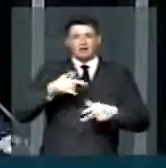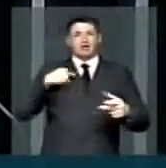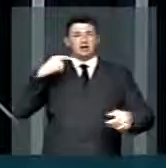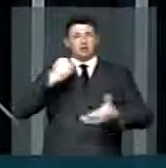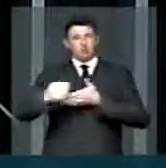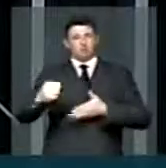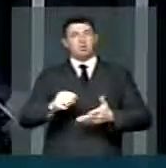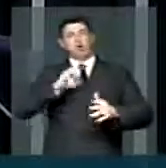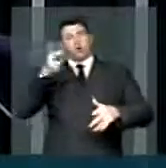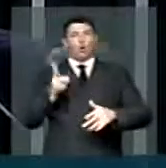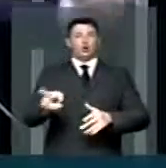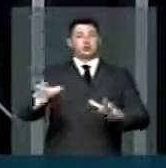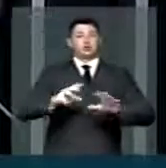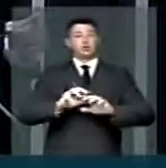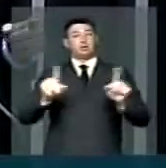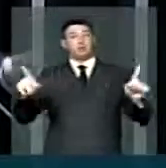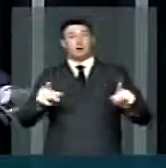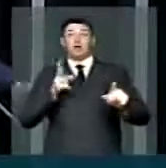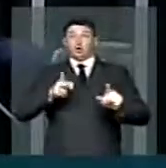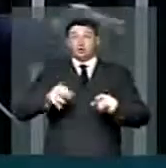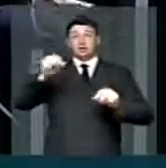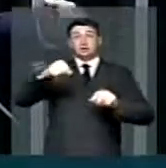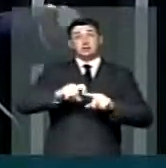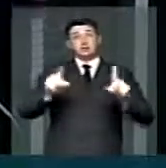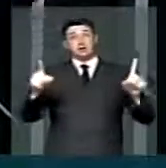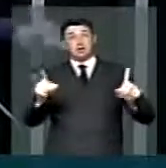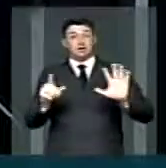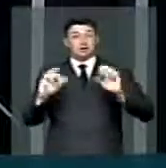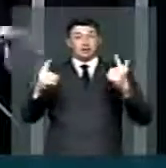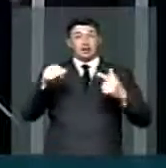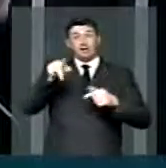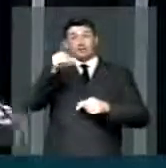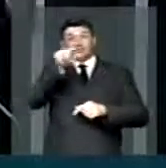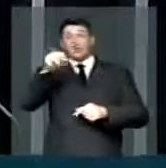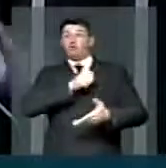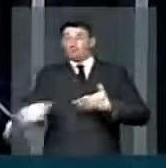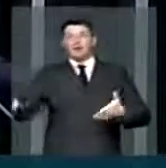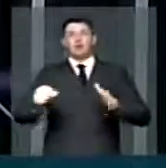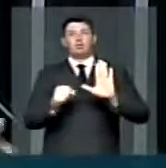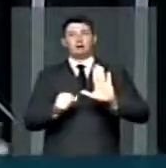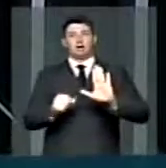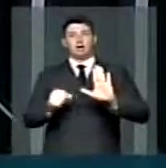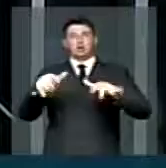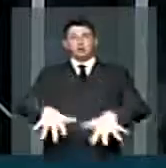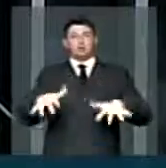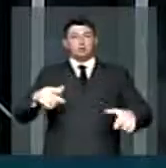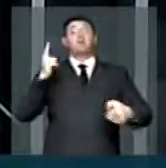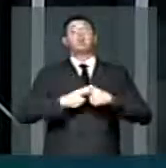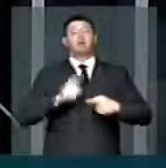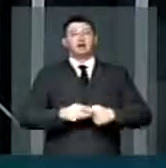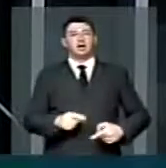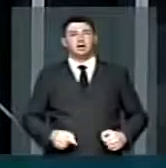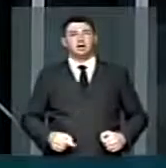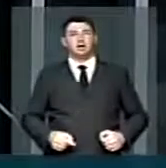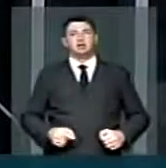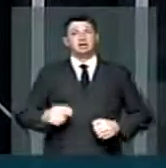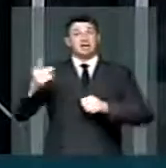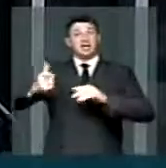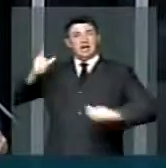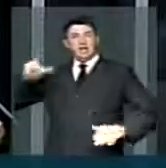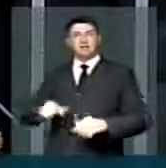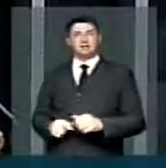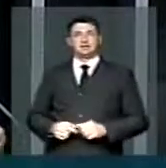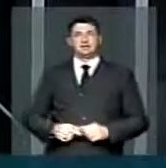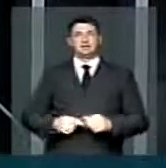ou até manter mas claro que manteria obviamente esse veto será derrubado no plenário por quê? antes